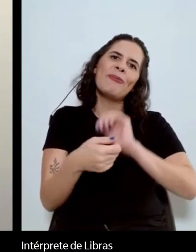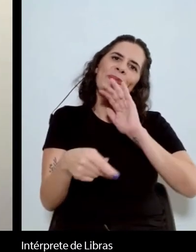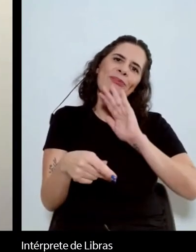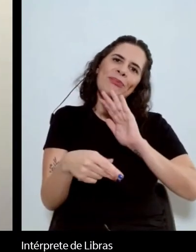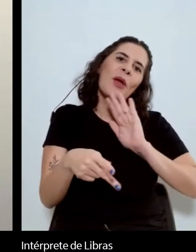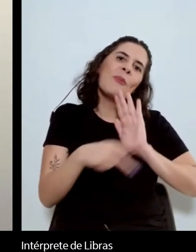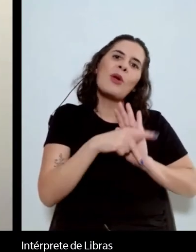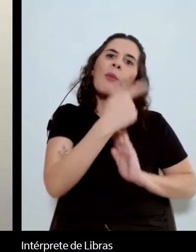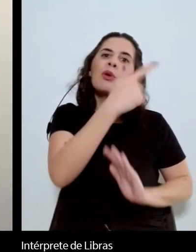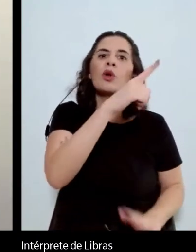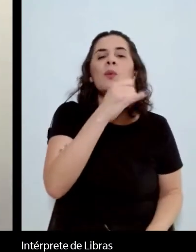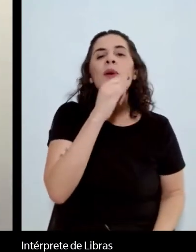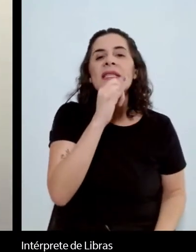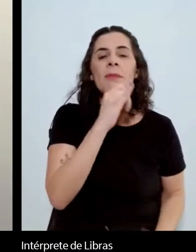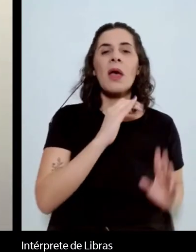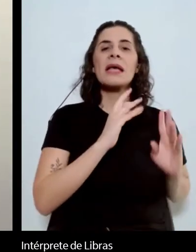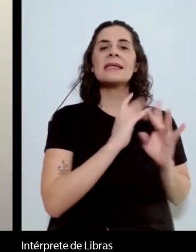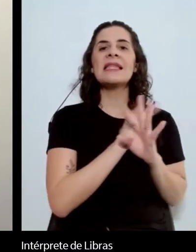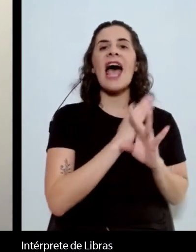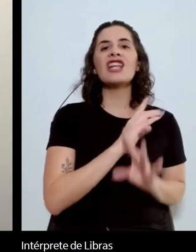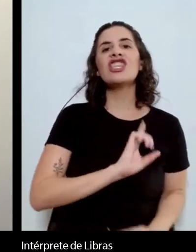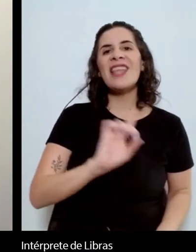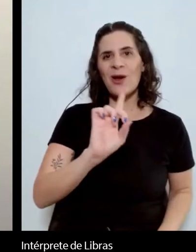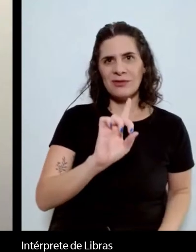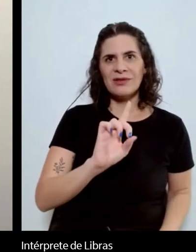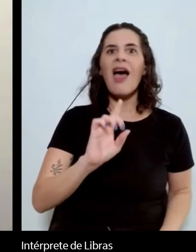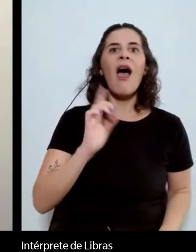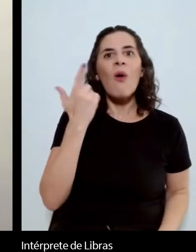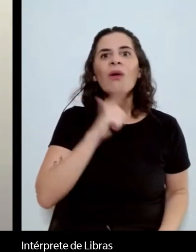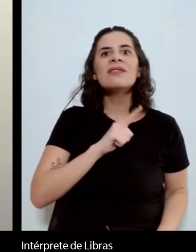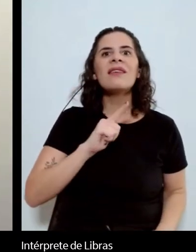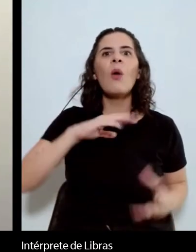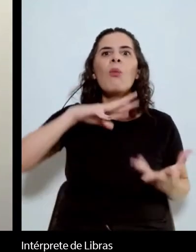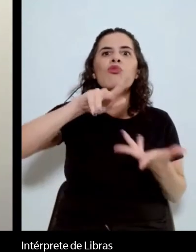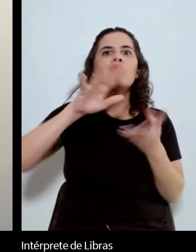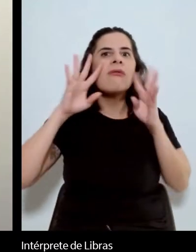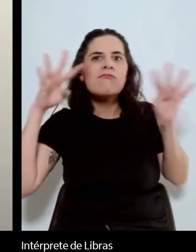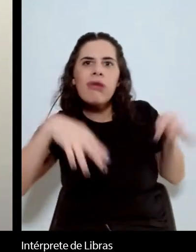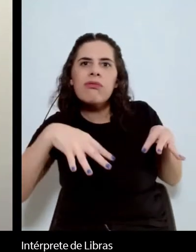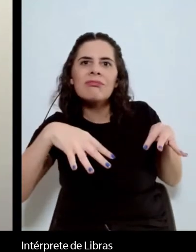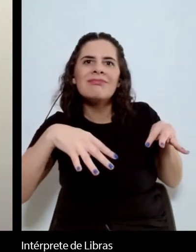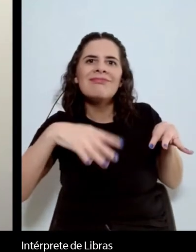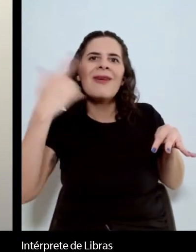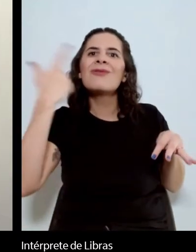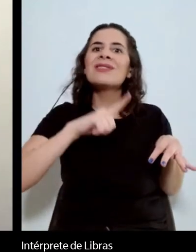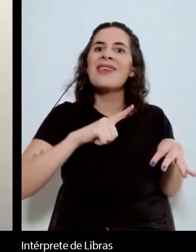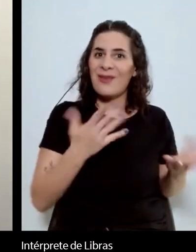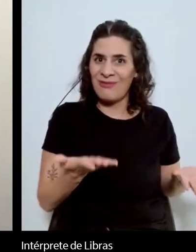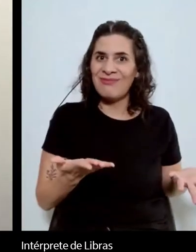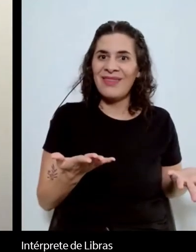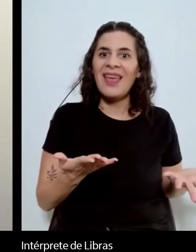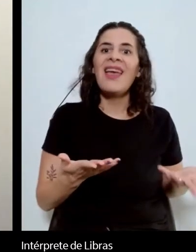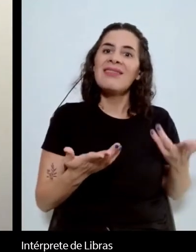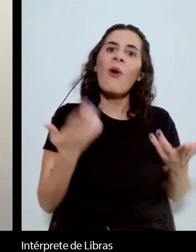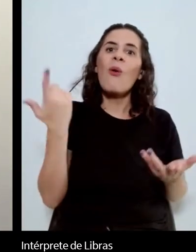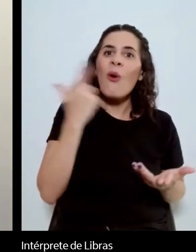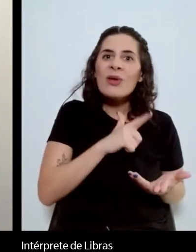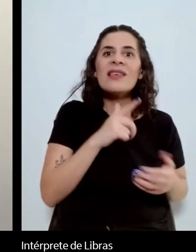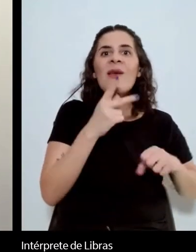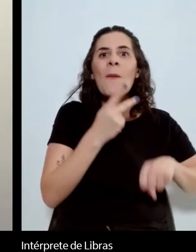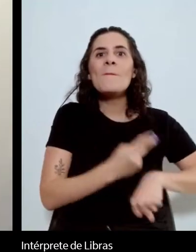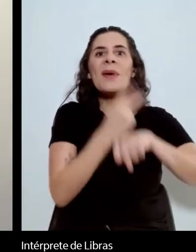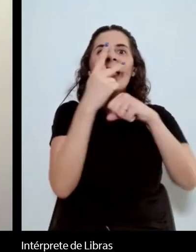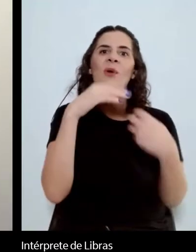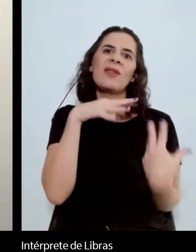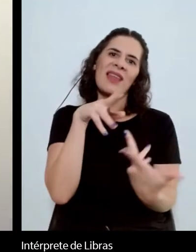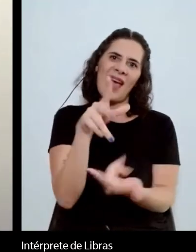Cidade de Deus, de caráter internacional e que tenha sido, que tenha ganhado algum prêmio internacional e